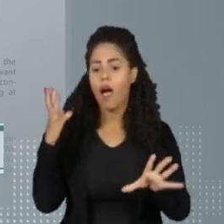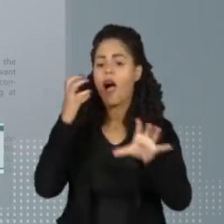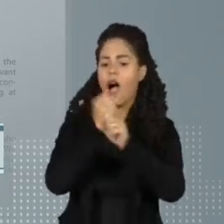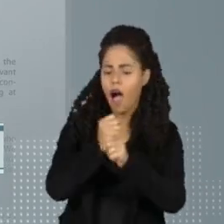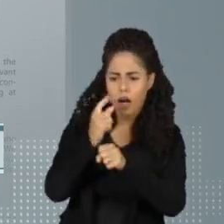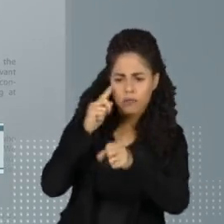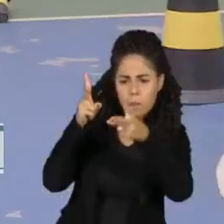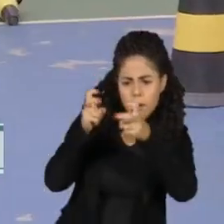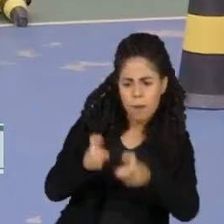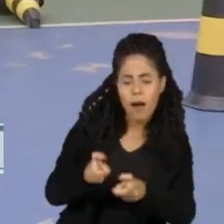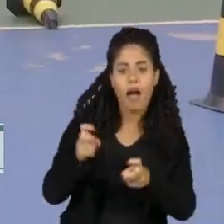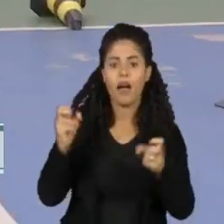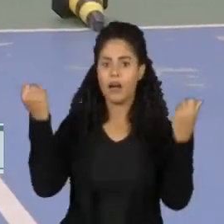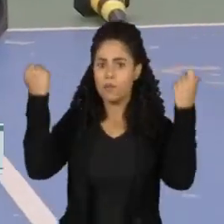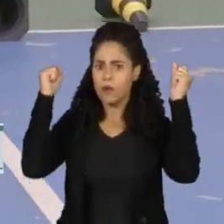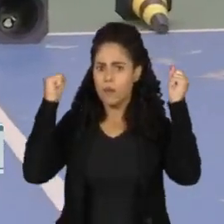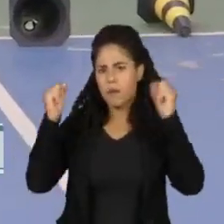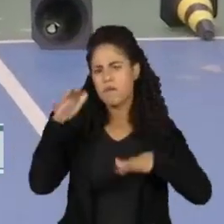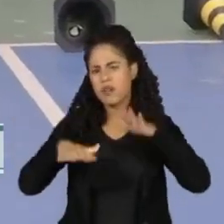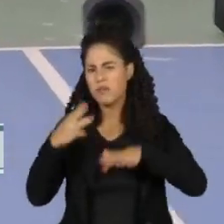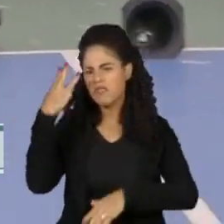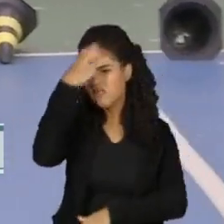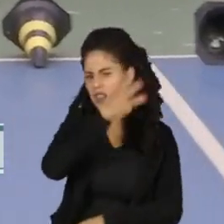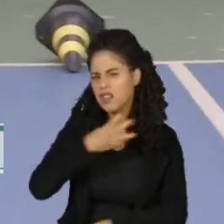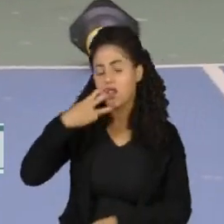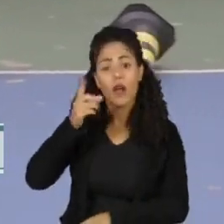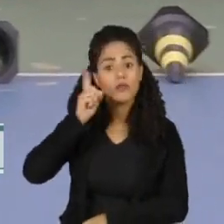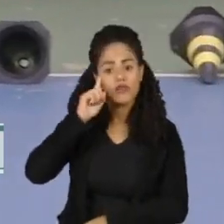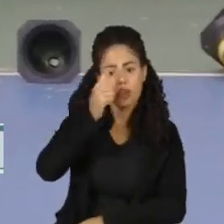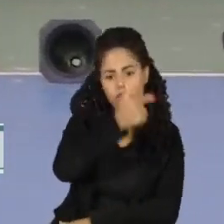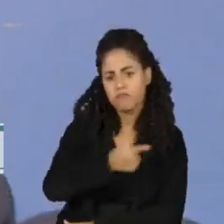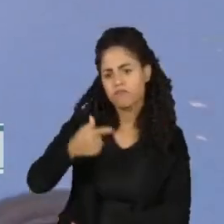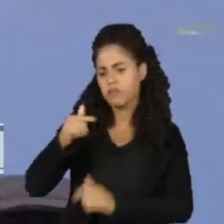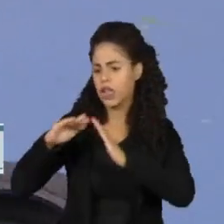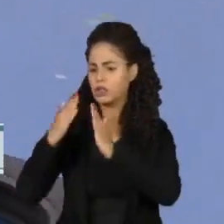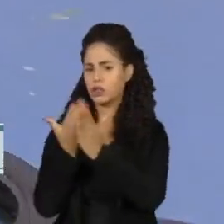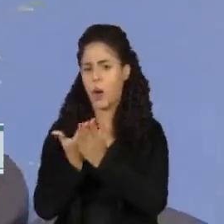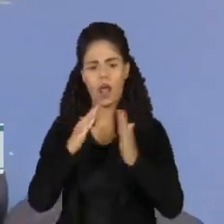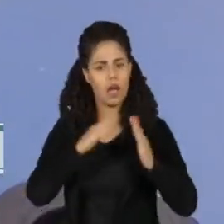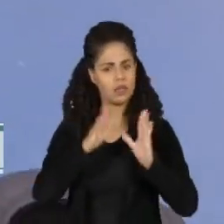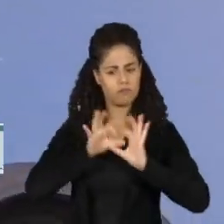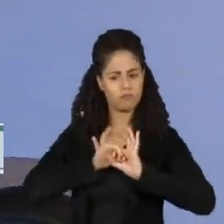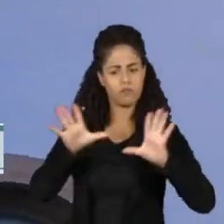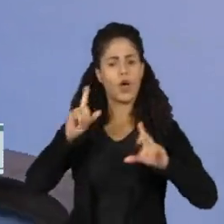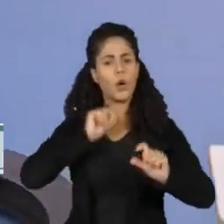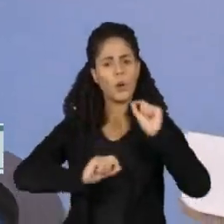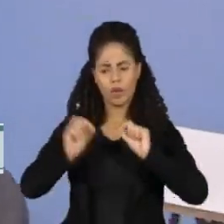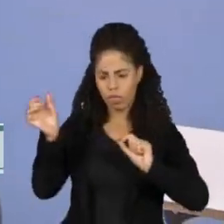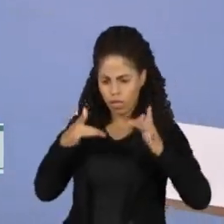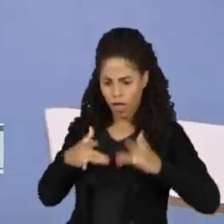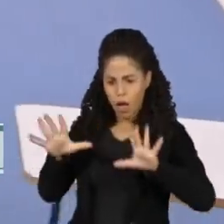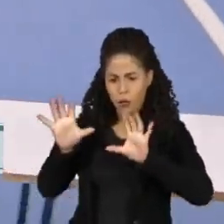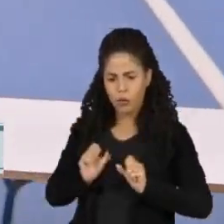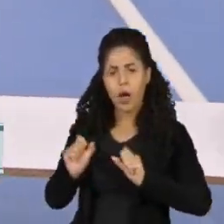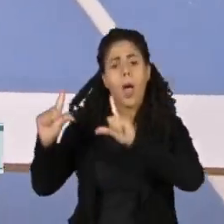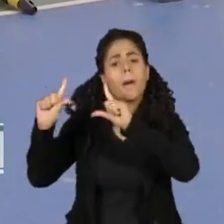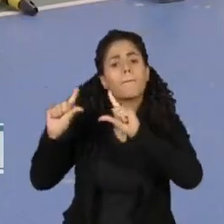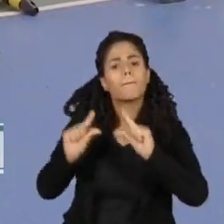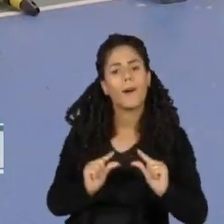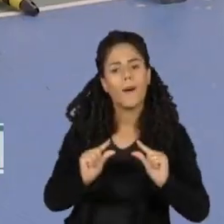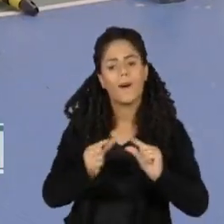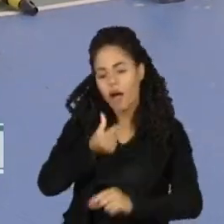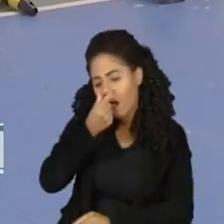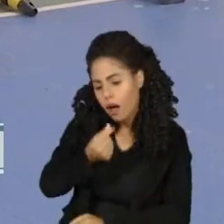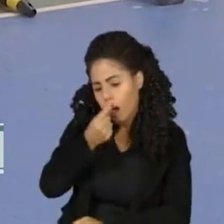aquelas que se exercitaram ao menos 3 horas por semana, seja na escola ou em casa, tiveram menos crises respiratórias.